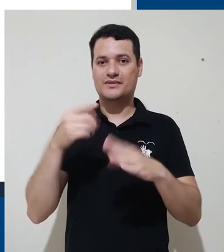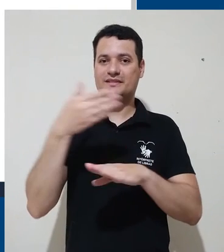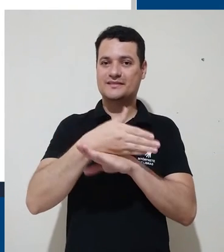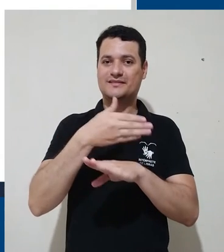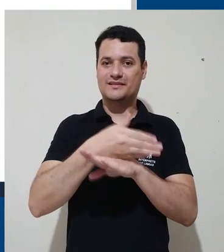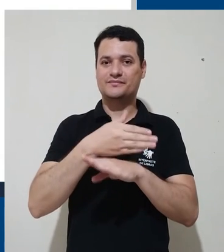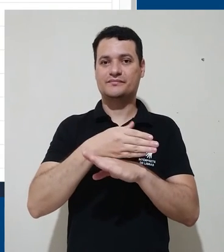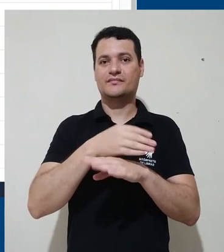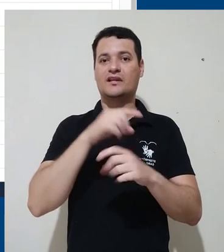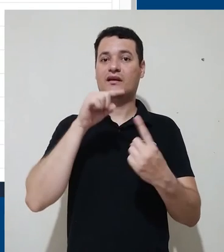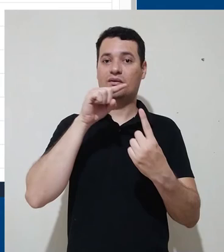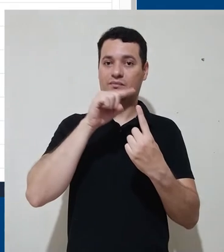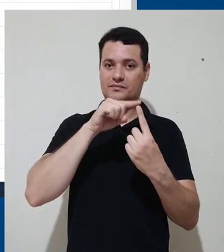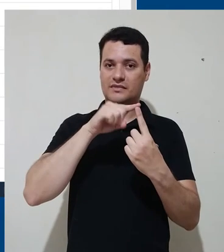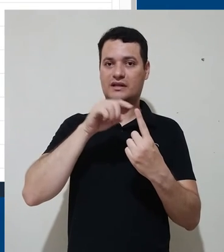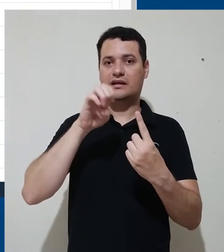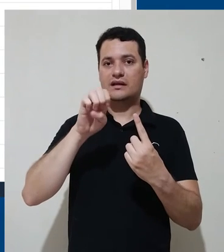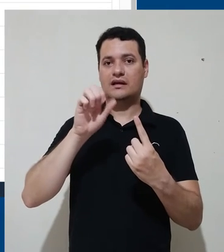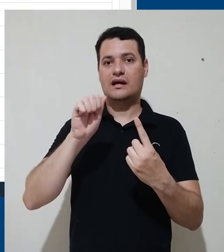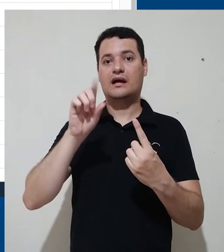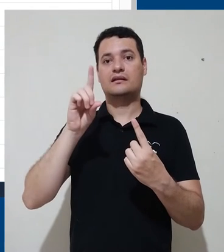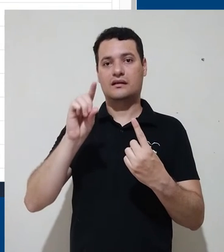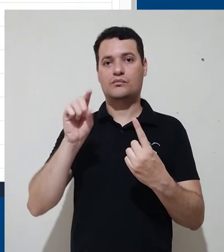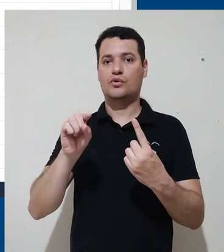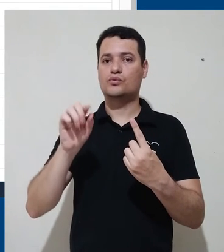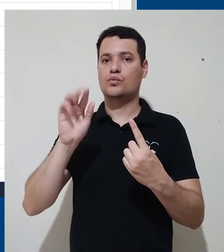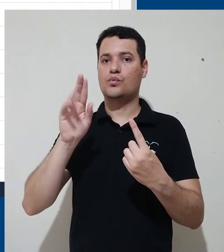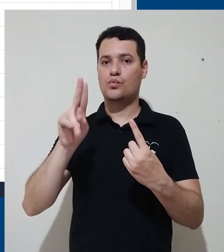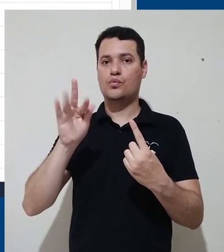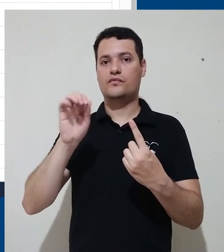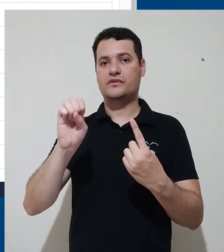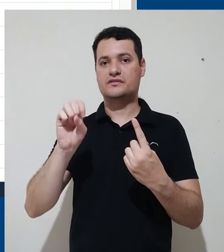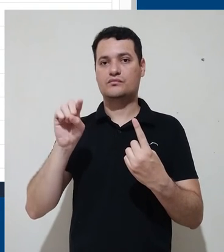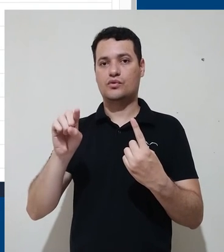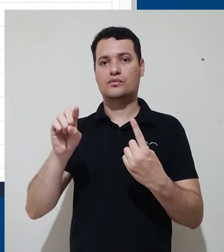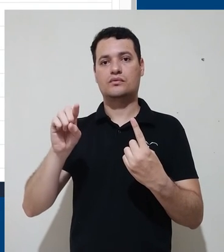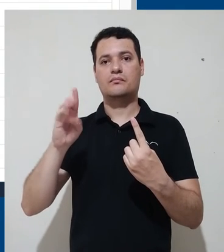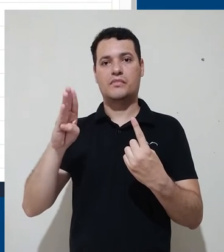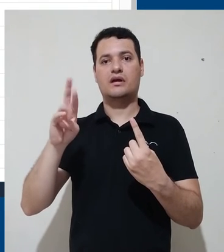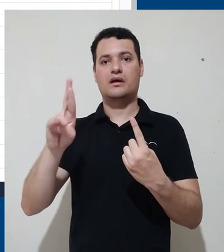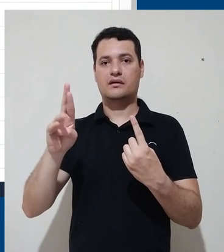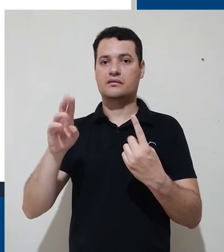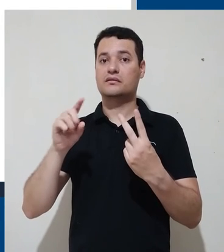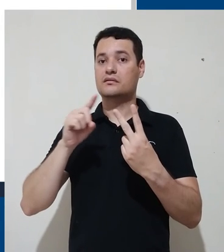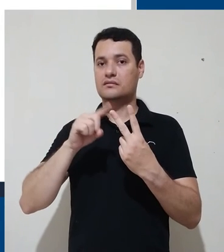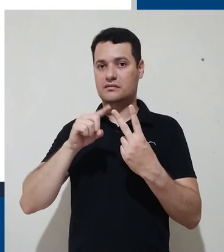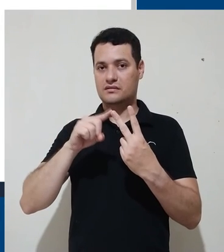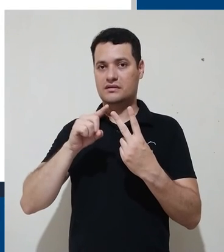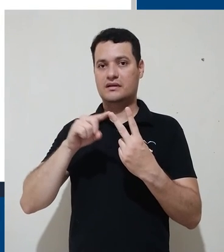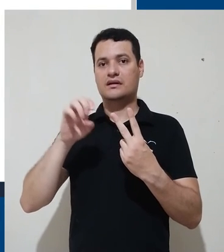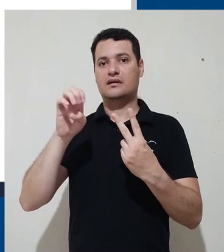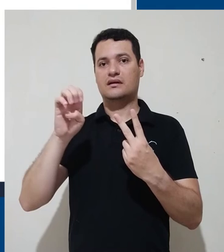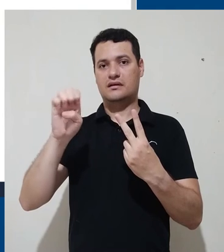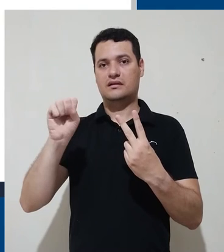Então, ficam os dois acessos para as duas plataformas. ead.ufis.br para os cursos de graduação,